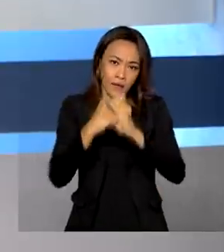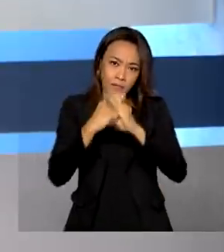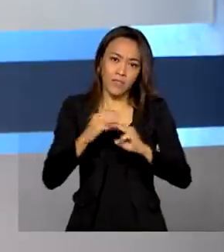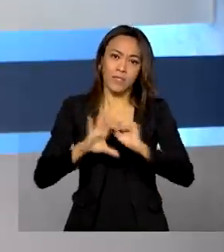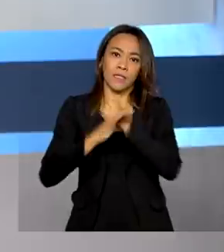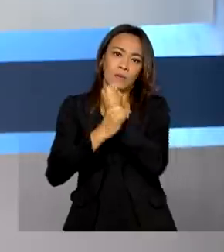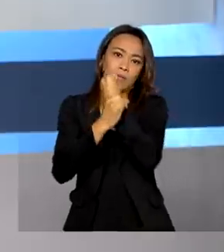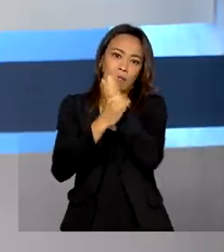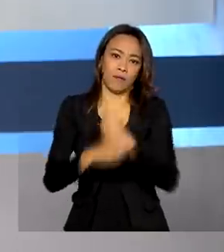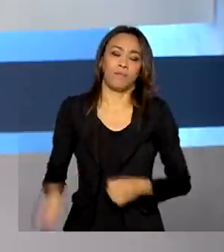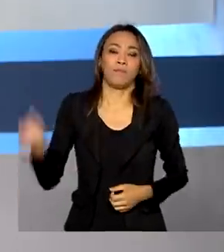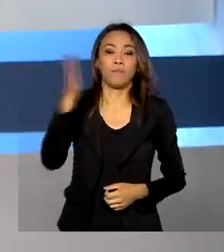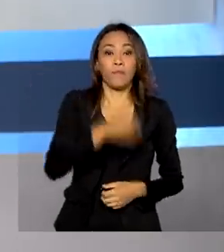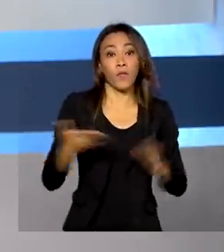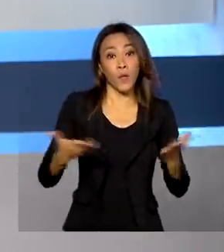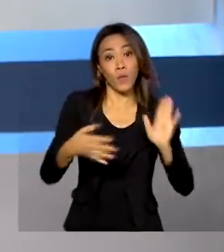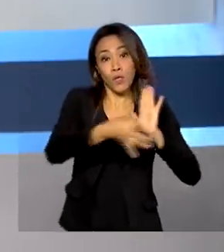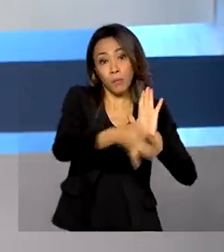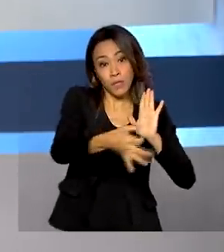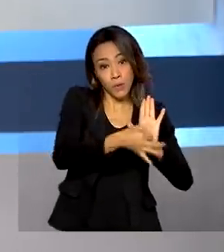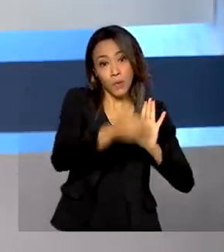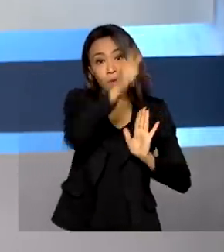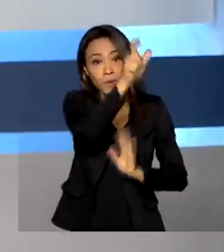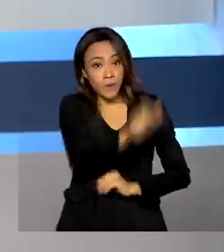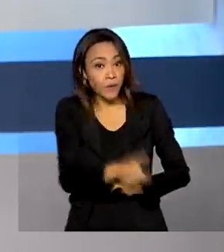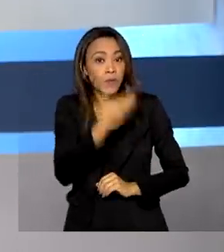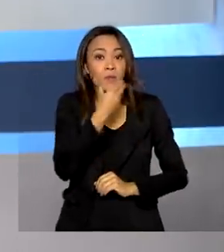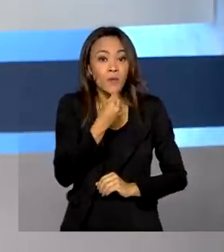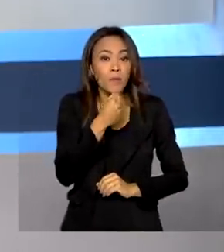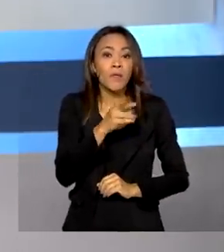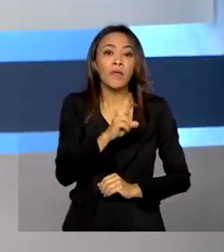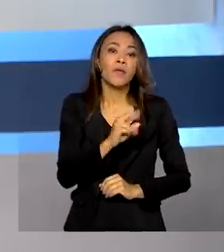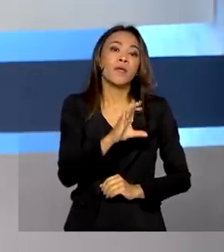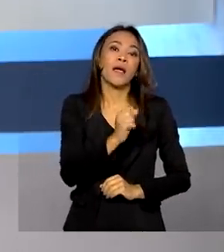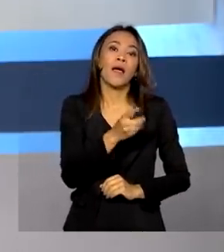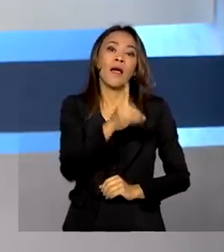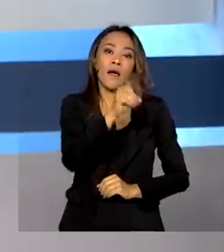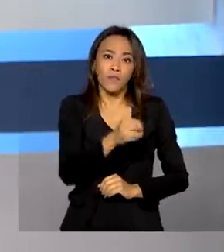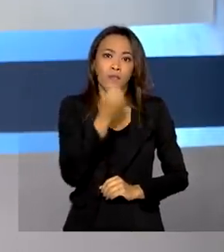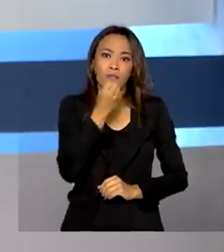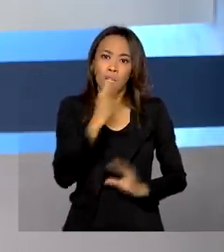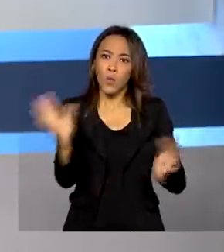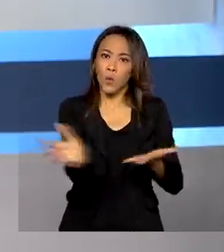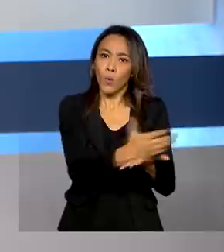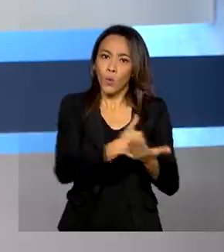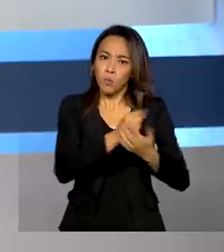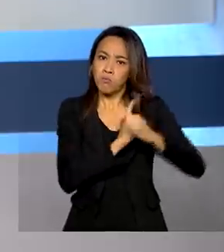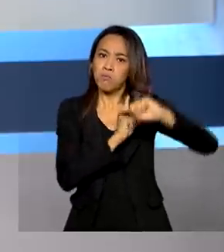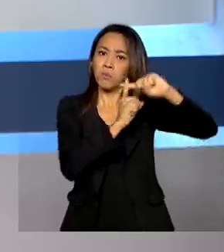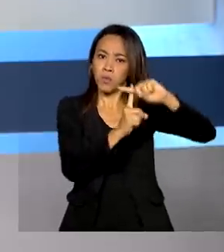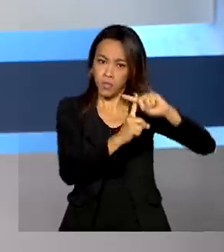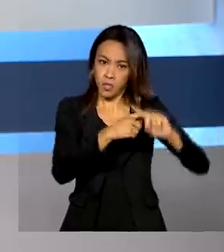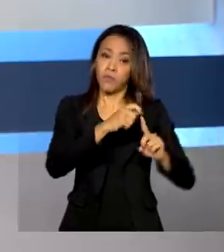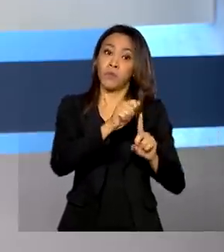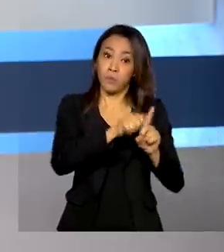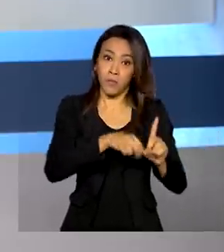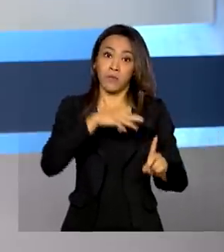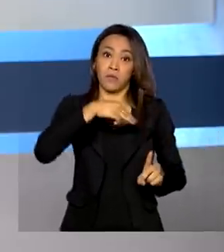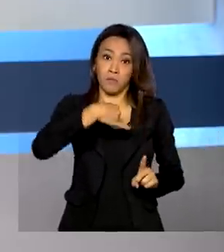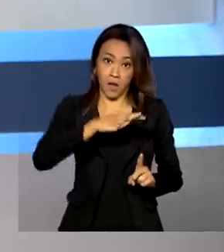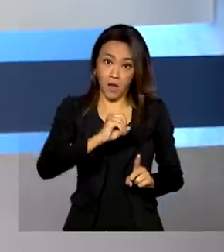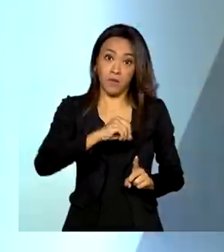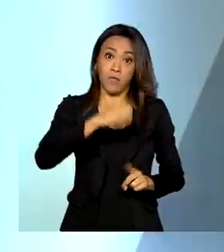E no comentário de hoje, Ricardo Caldas fala sobre o saldo positivo na arrecadação em março e no primeiro trimestre deste ano.